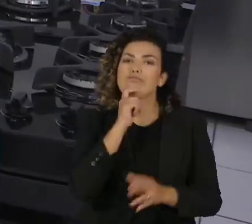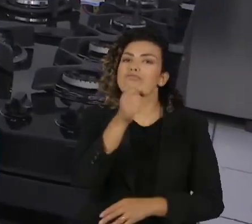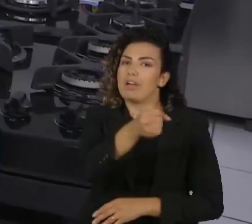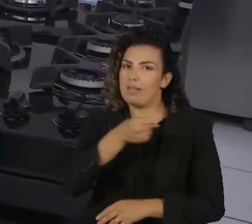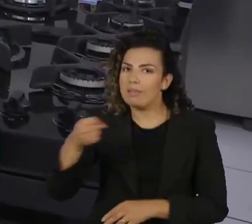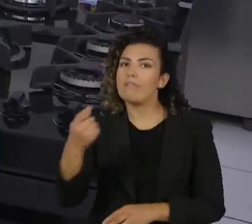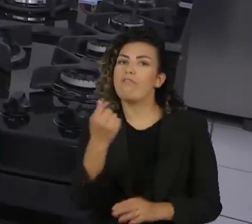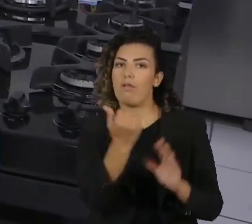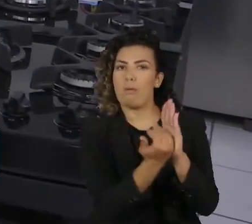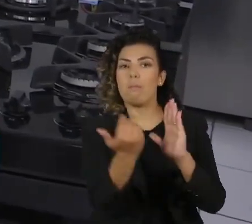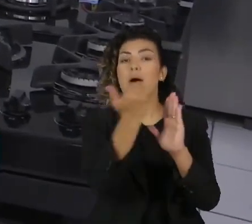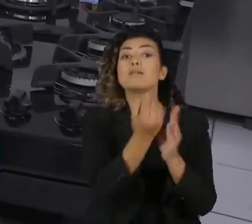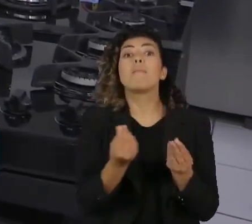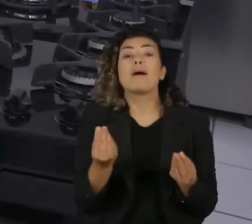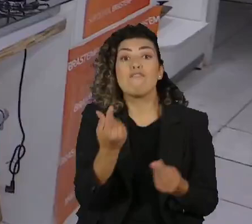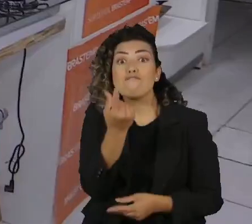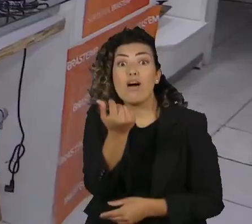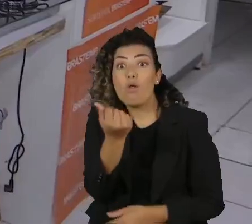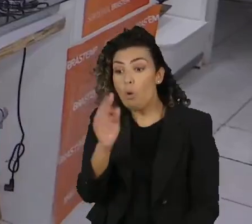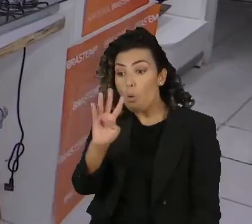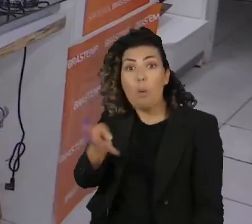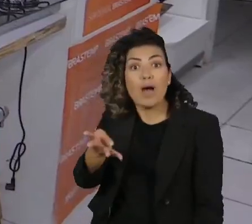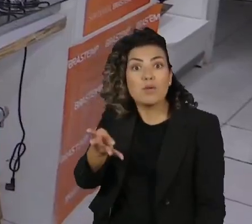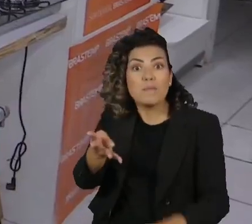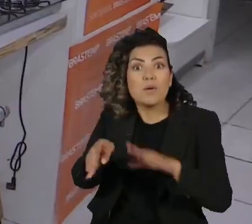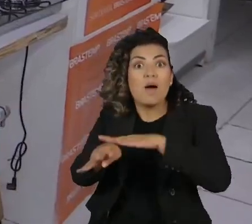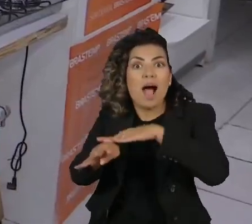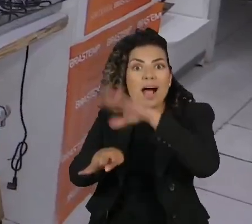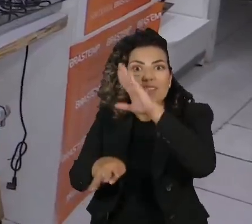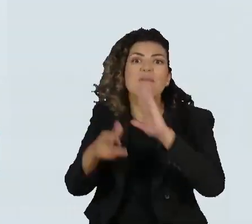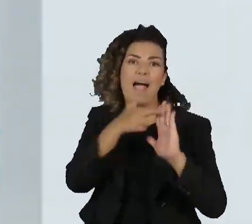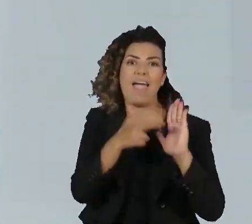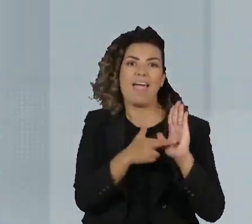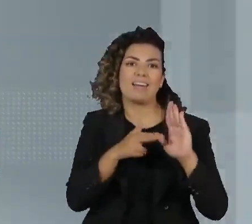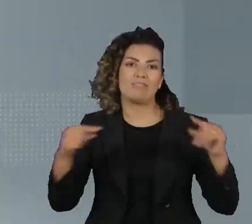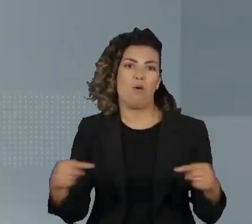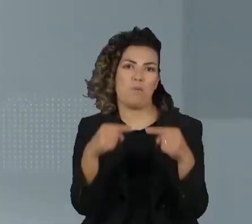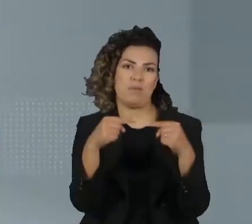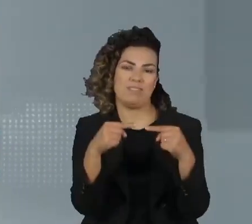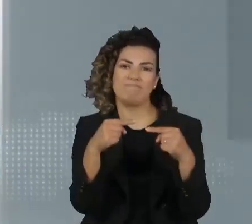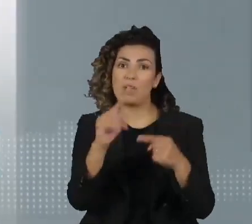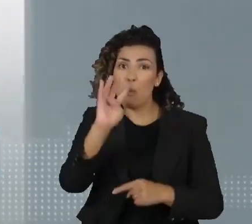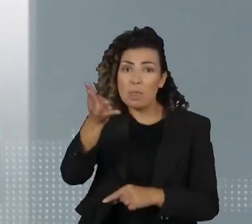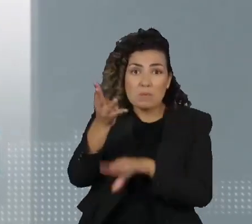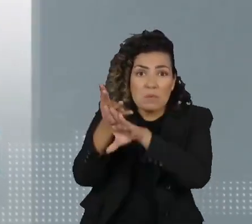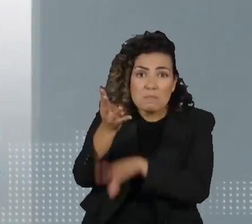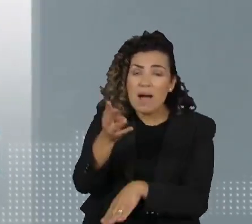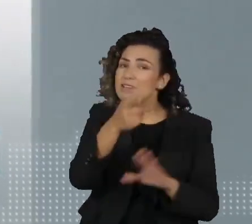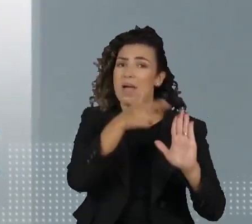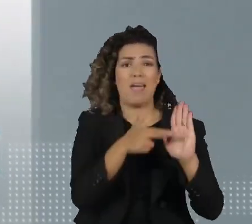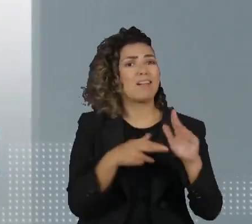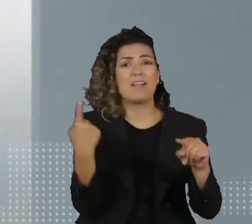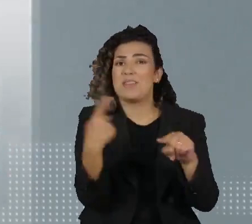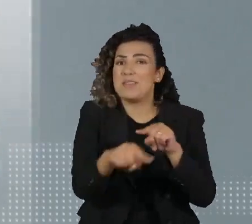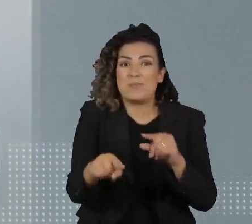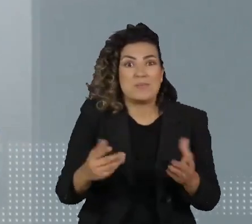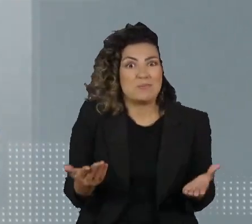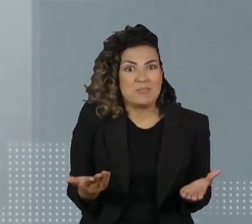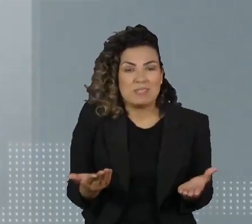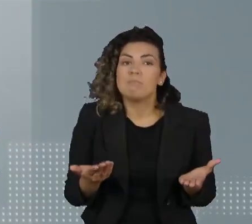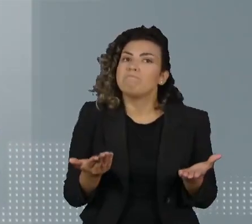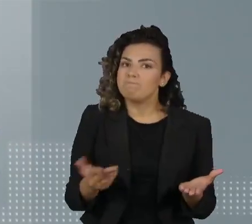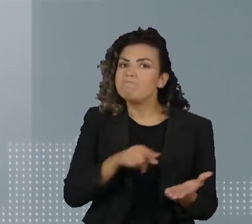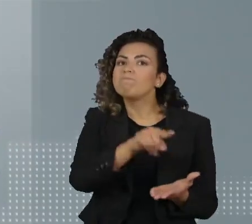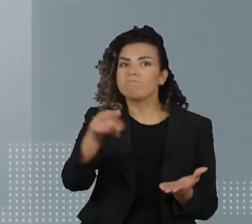os modelos acima de R$ 4 mil atendem aos novos critérios. Em nota, o Ministério de Minas e Energia alega que a